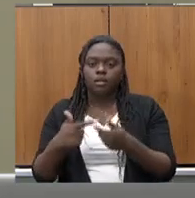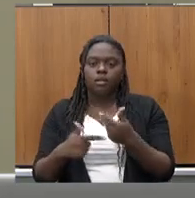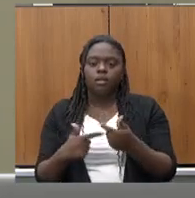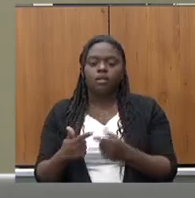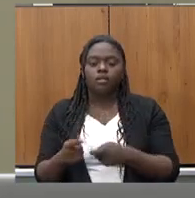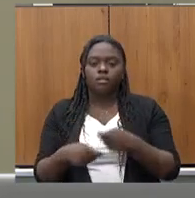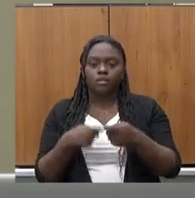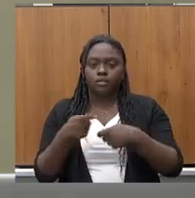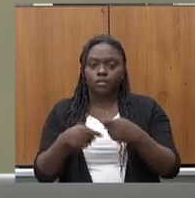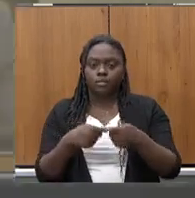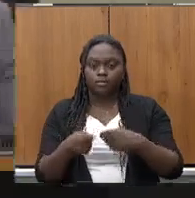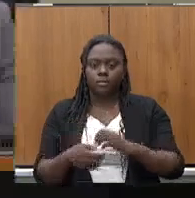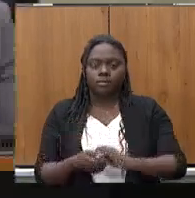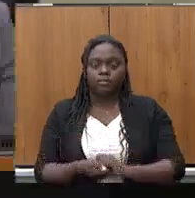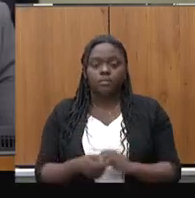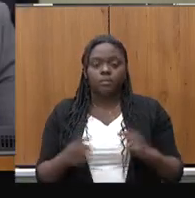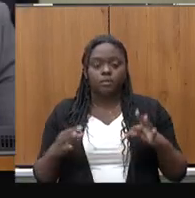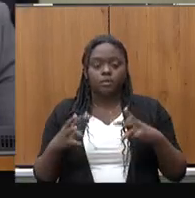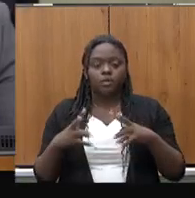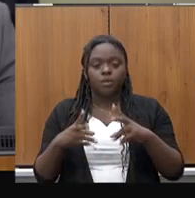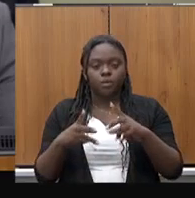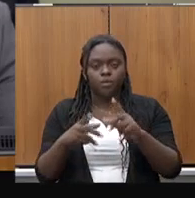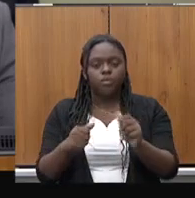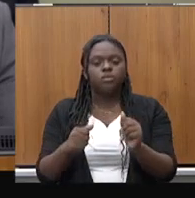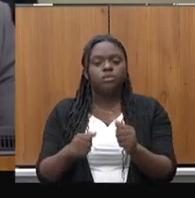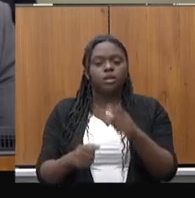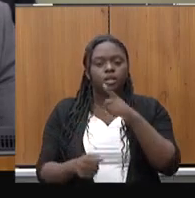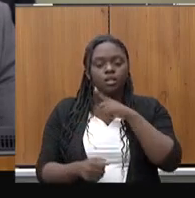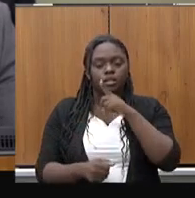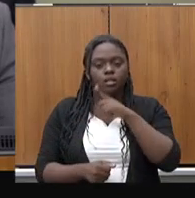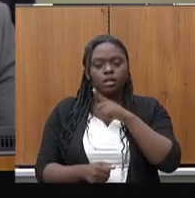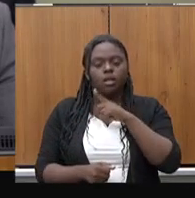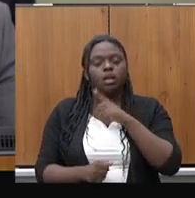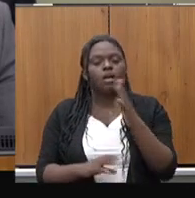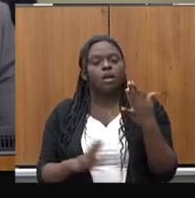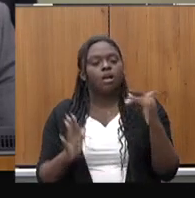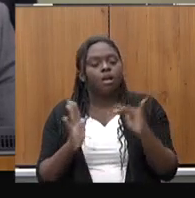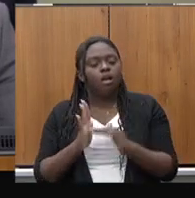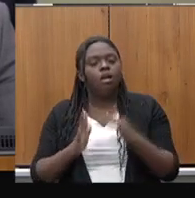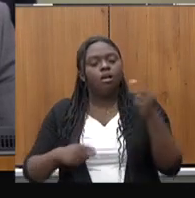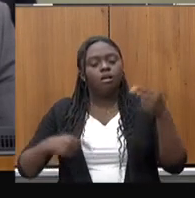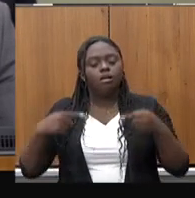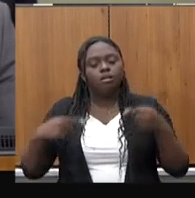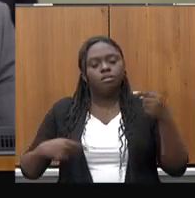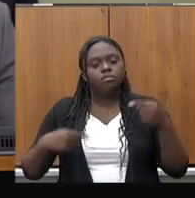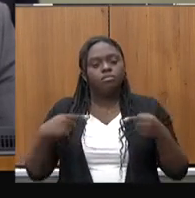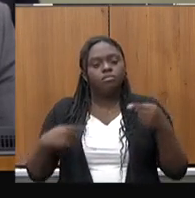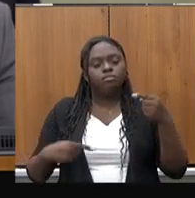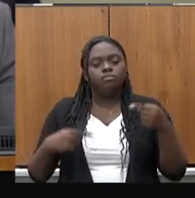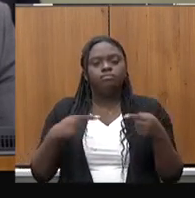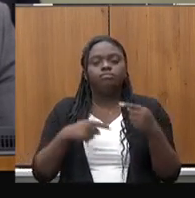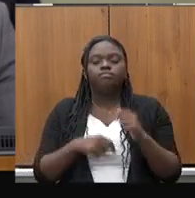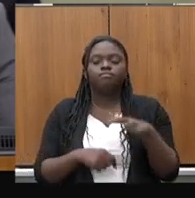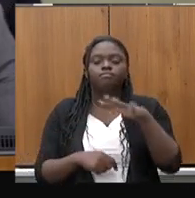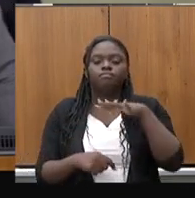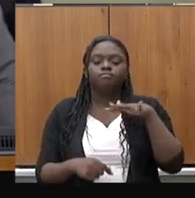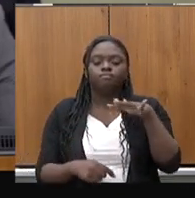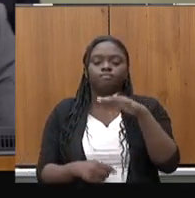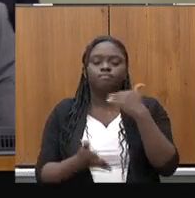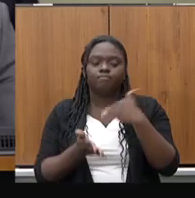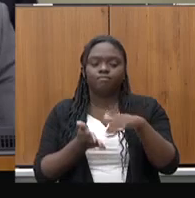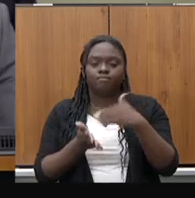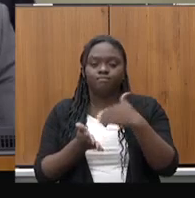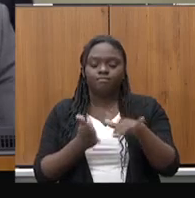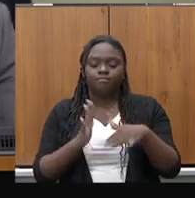economia, todos eles são contemplados por todas as políticas no âmbito da Secretaria